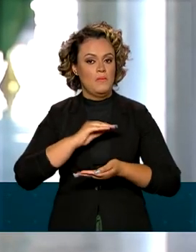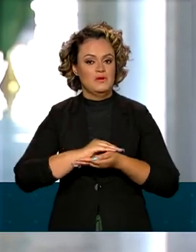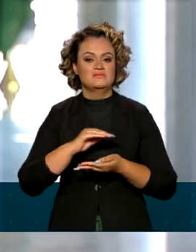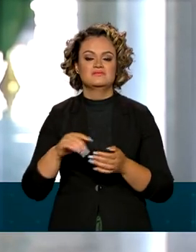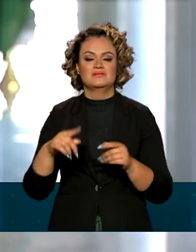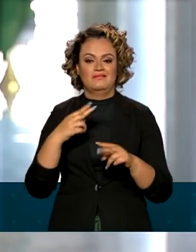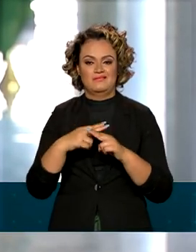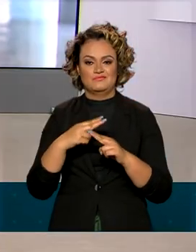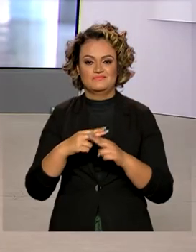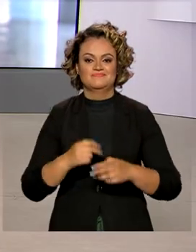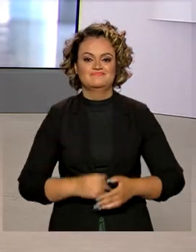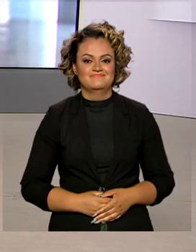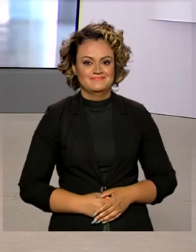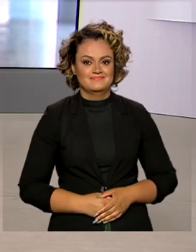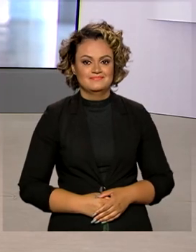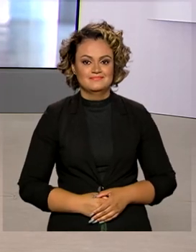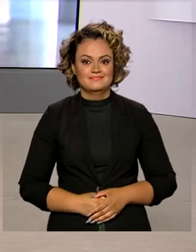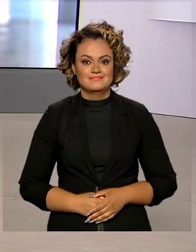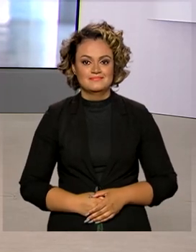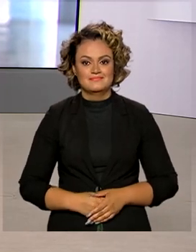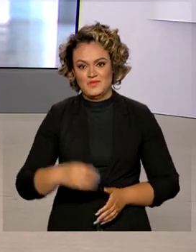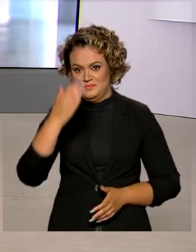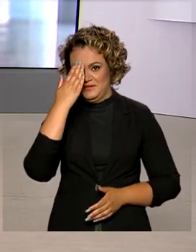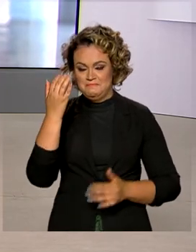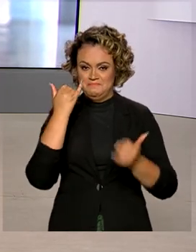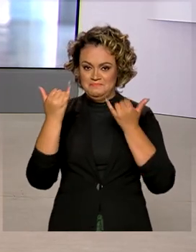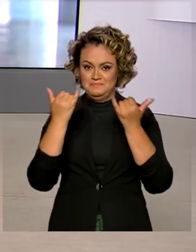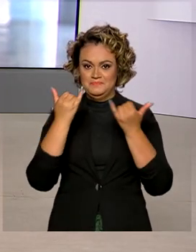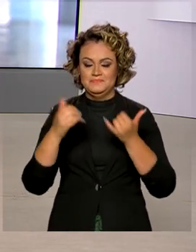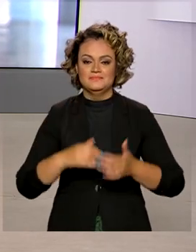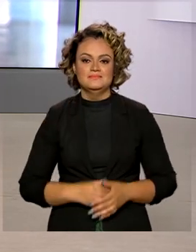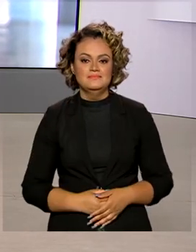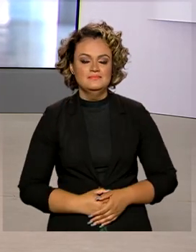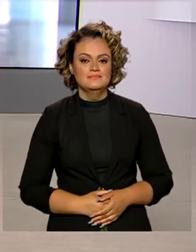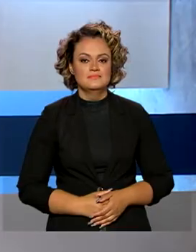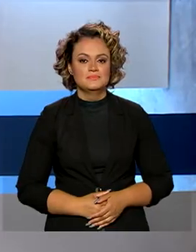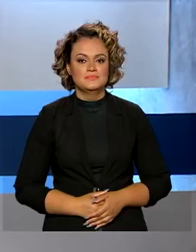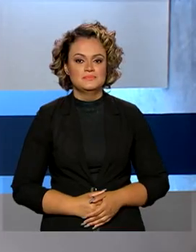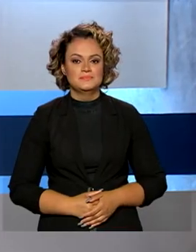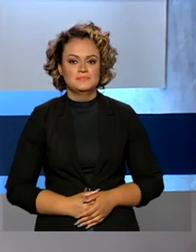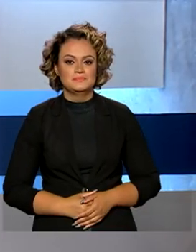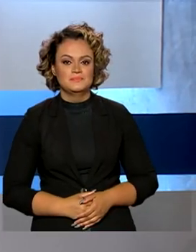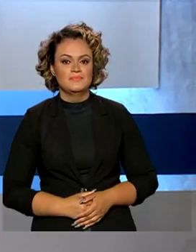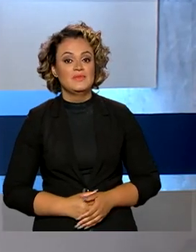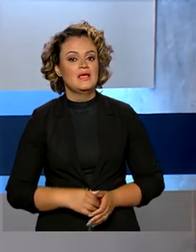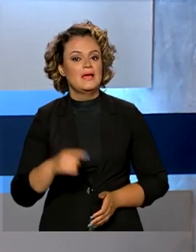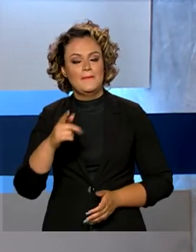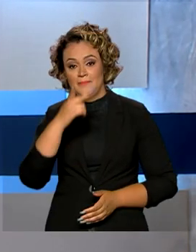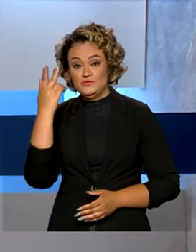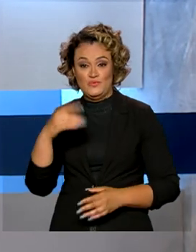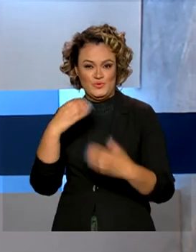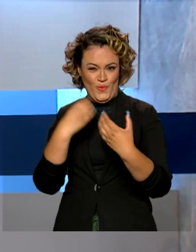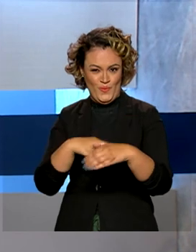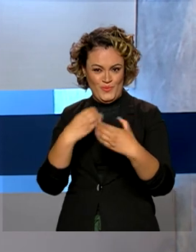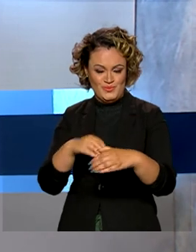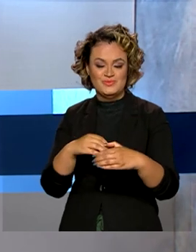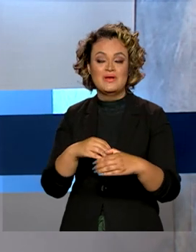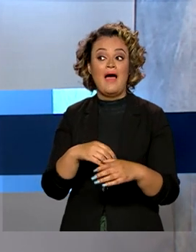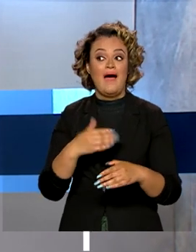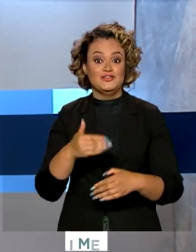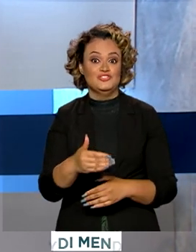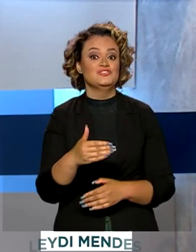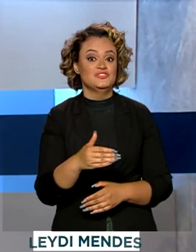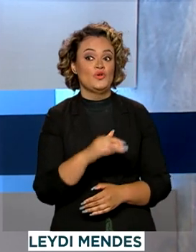Caixa. Mara, eu volto com você. Obrigada pelas informações, Glauco. Concurseiros vão ter mais